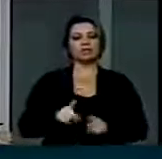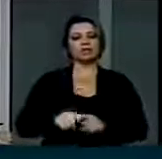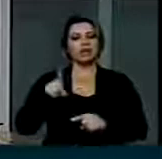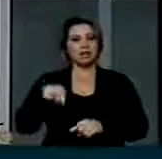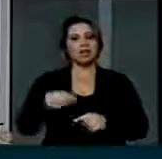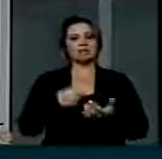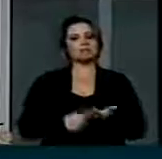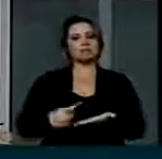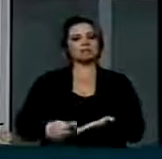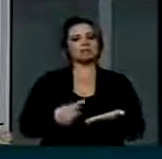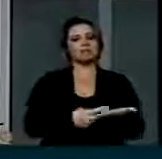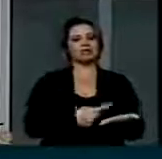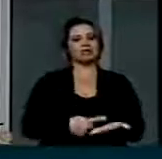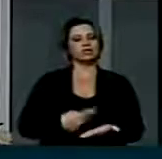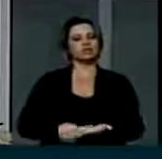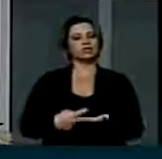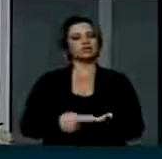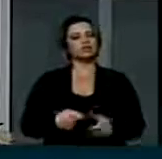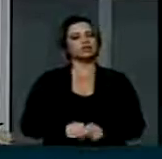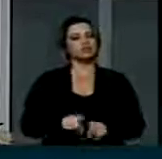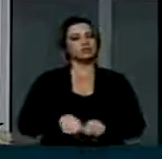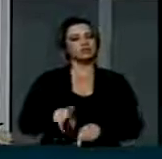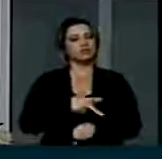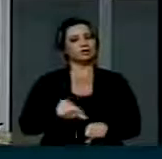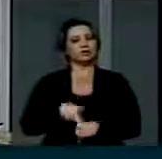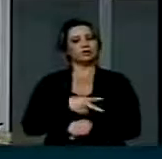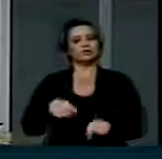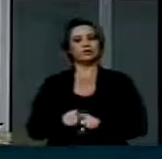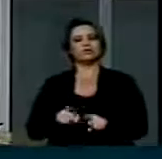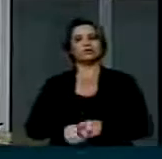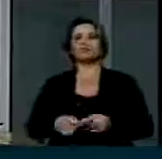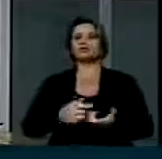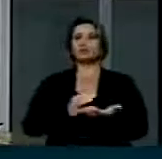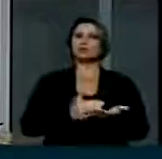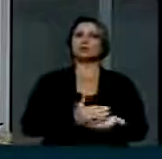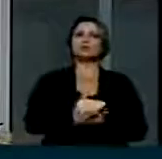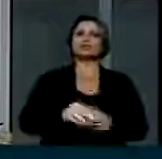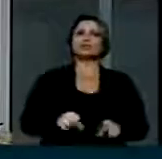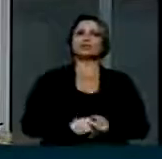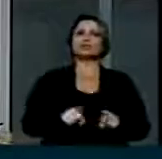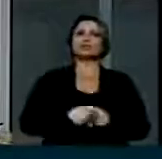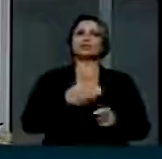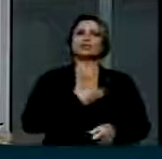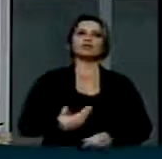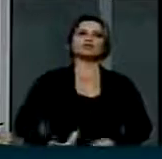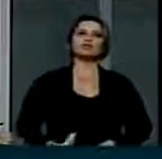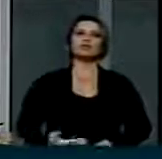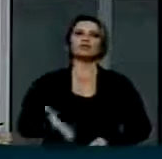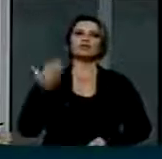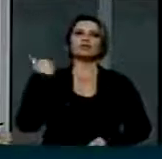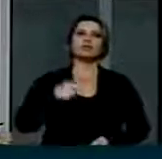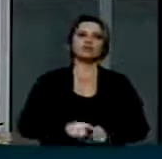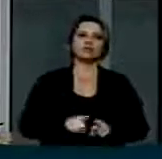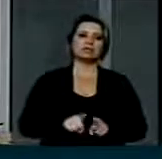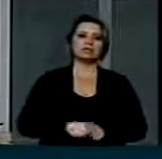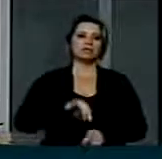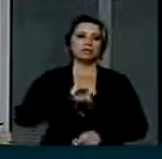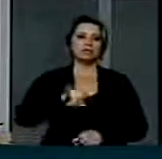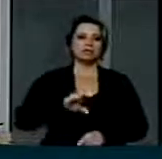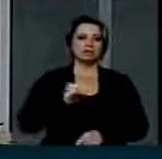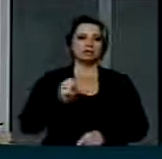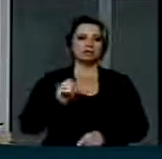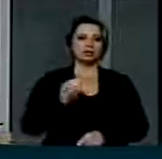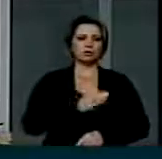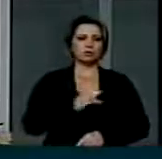negociação de cooperação que iniciara ainda durante o governo de João Capiberib no final dos